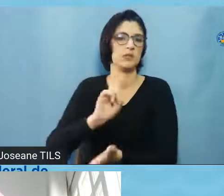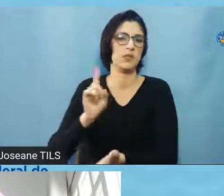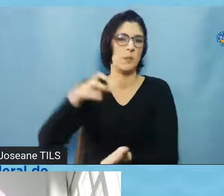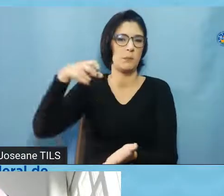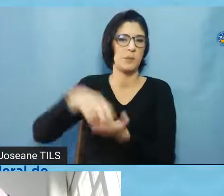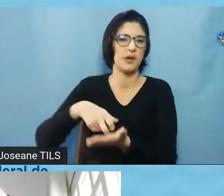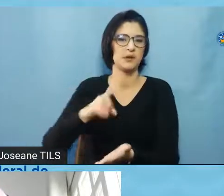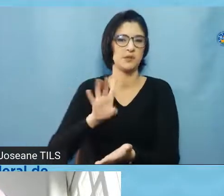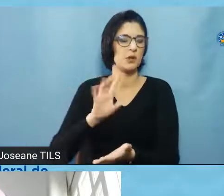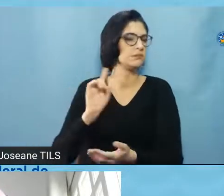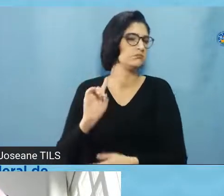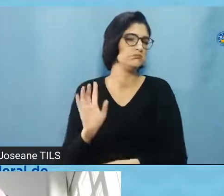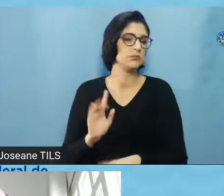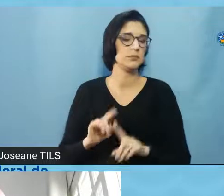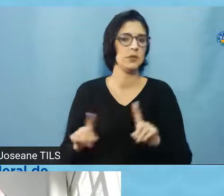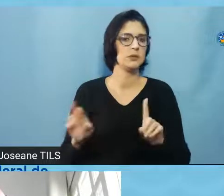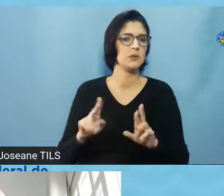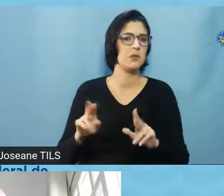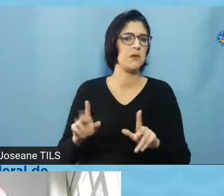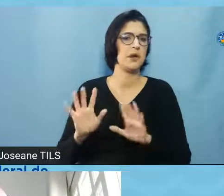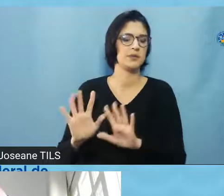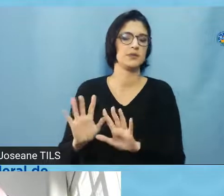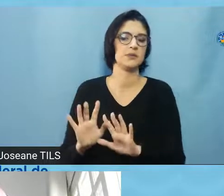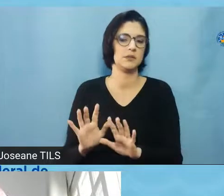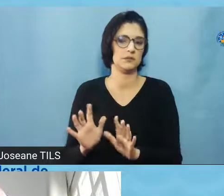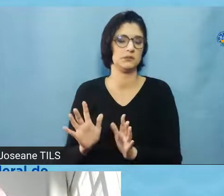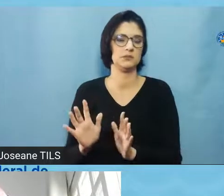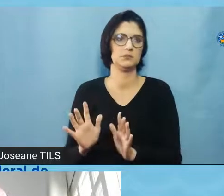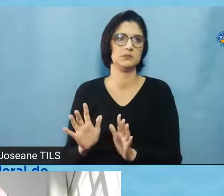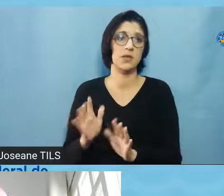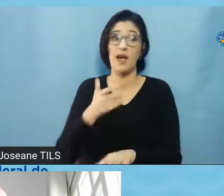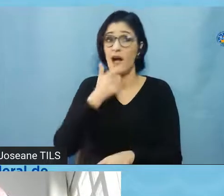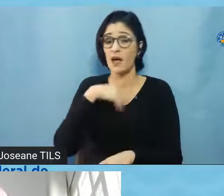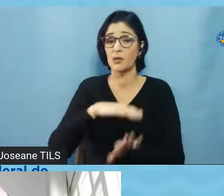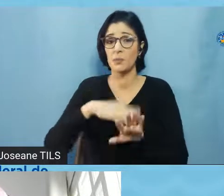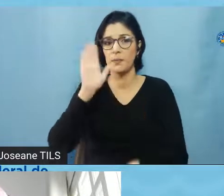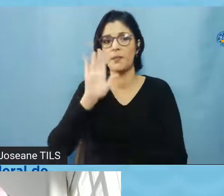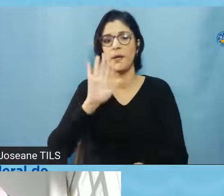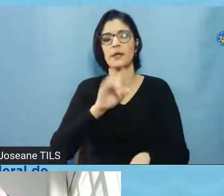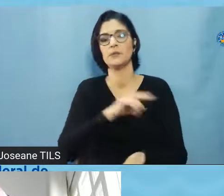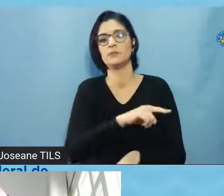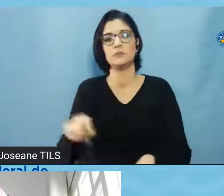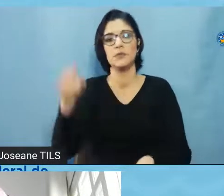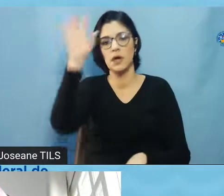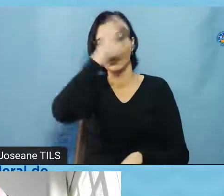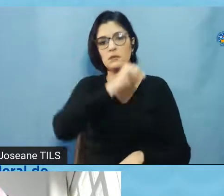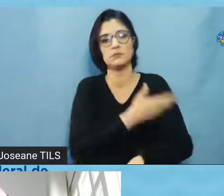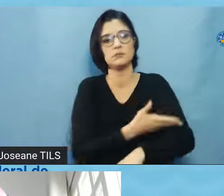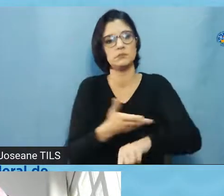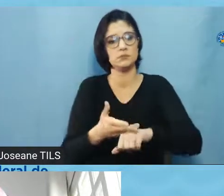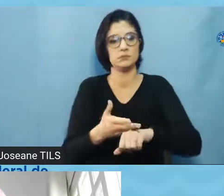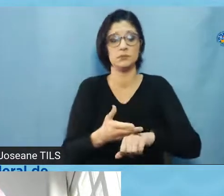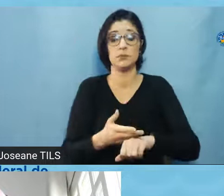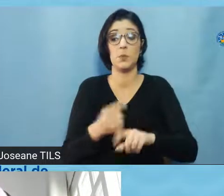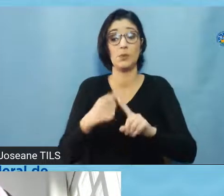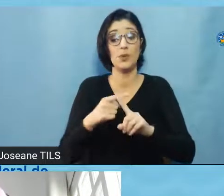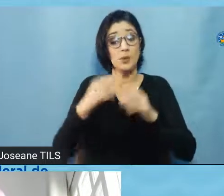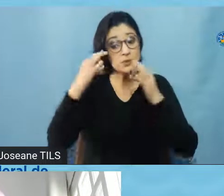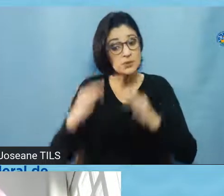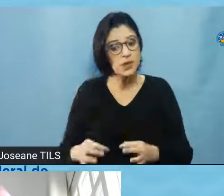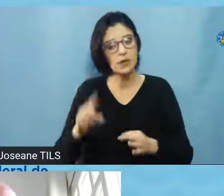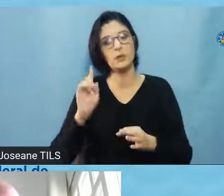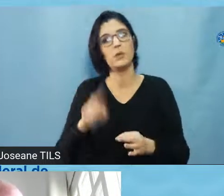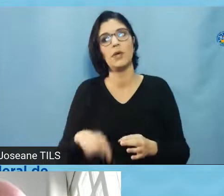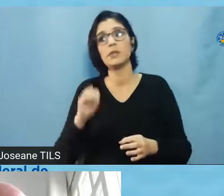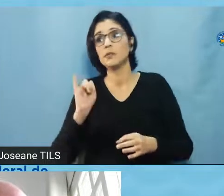acho que não é o caso, né, acho que a questão é muito mais educativa, porque o correto é submeter a avaliação do comitê, quando for, né,